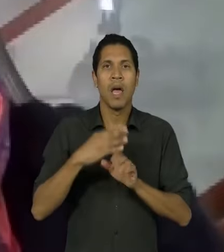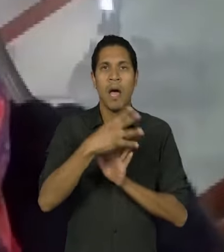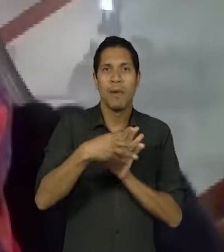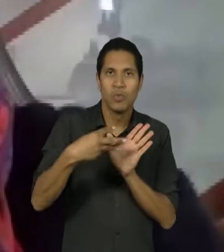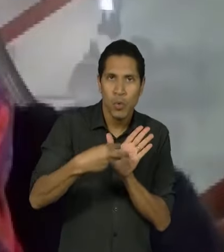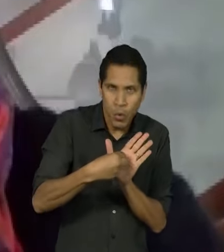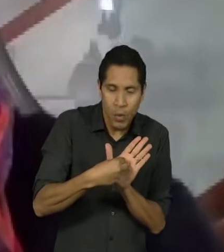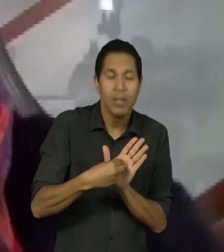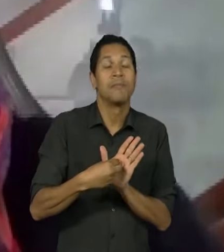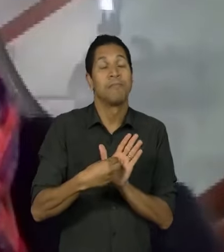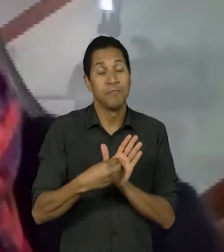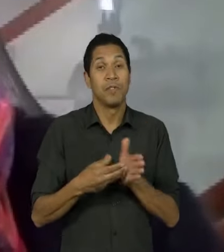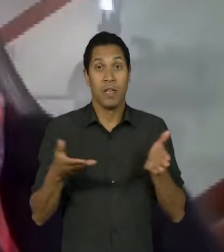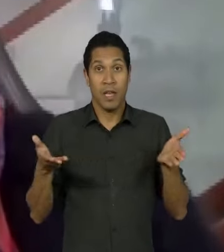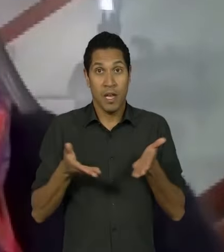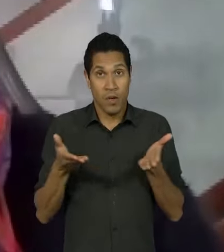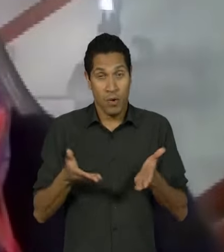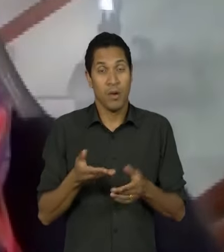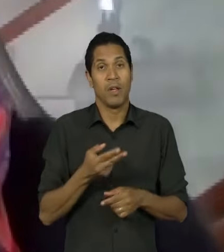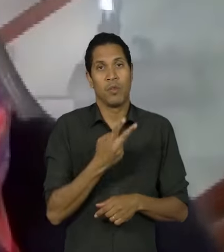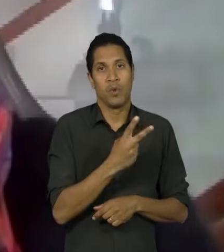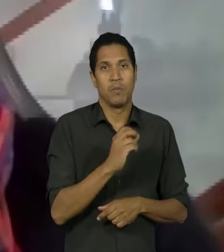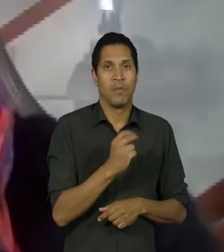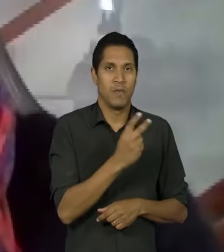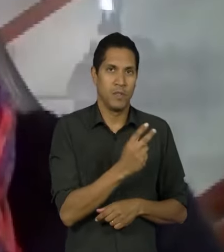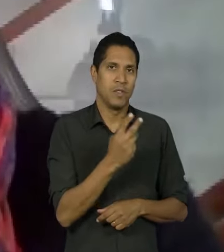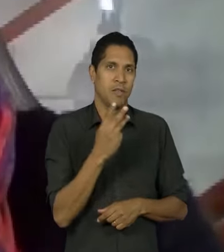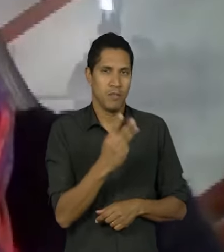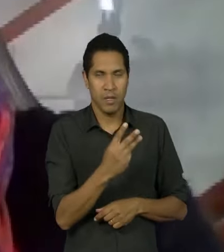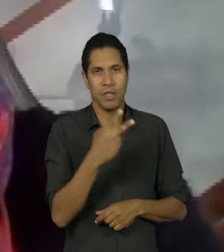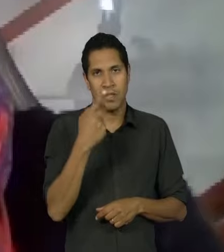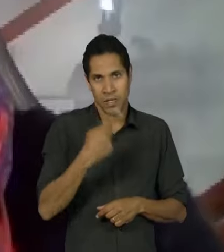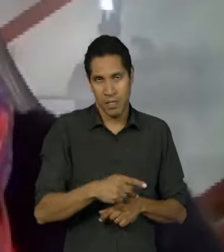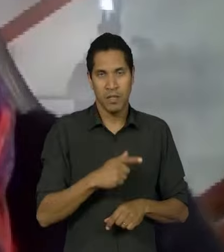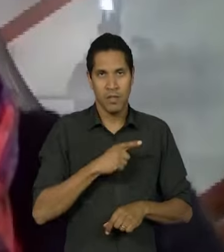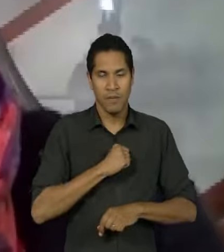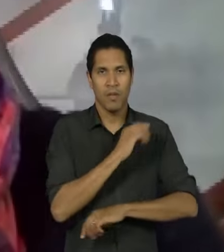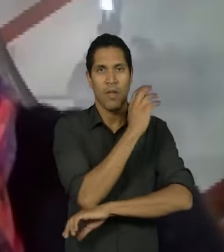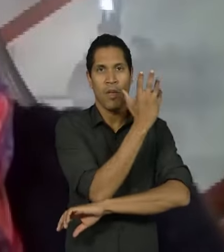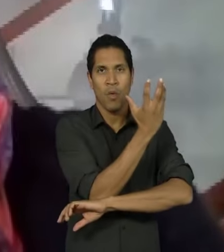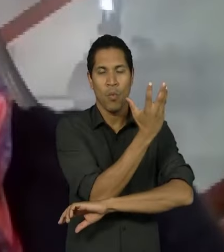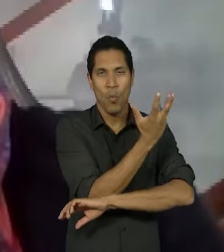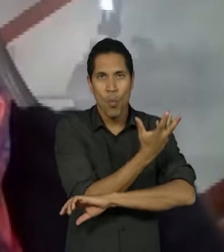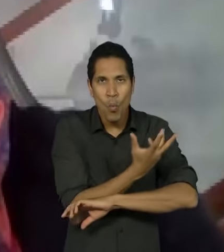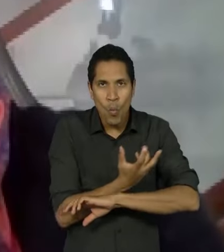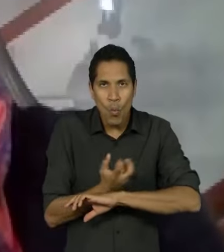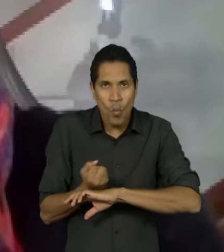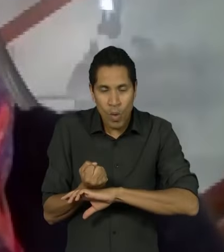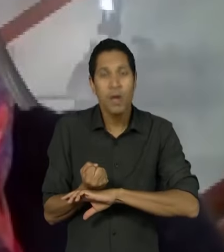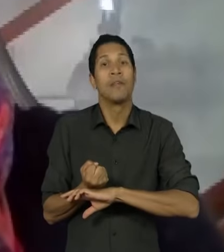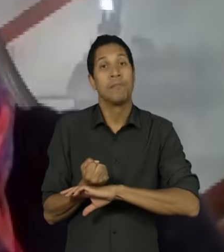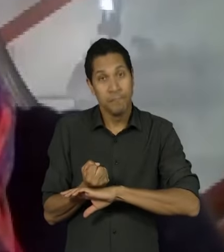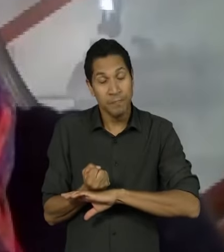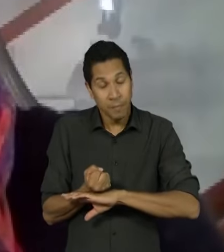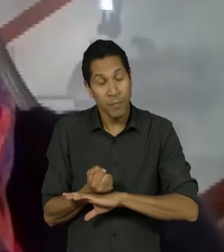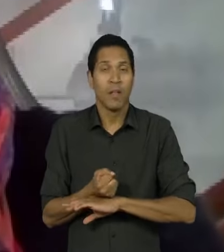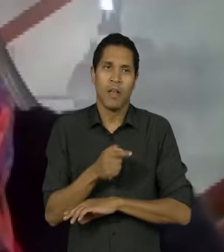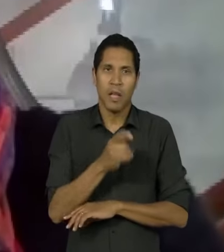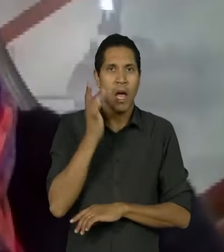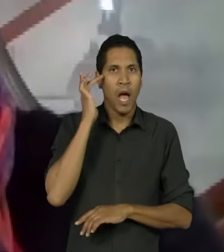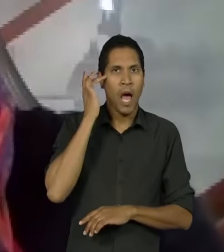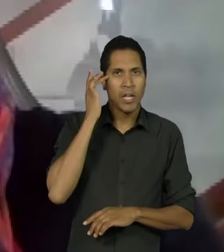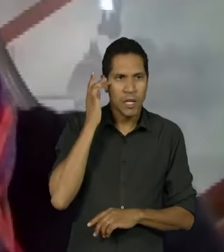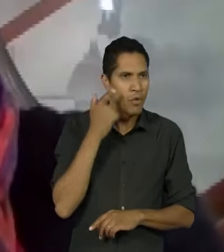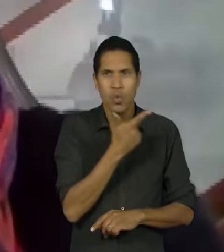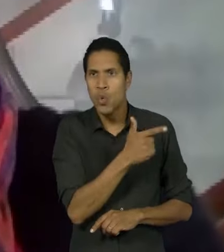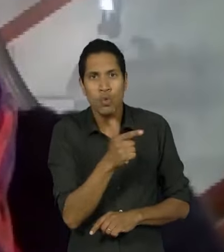e agora em 2023 a grande novidade que é a Caatinga que a gente achava que esse bicho